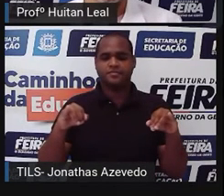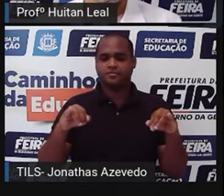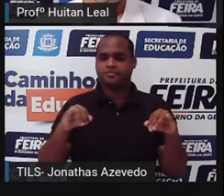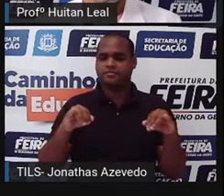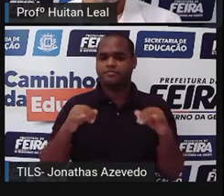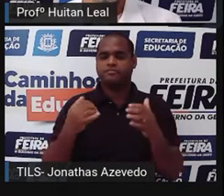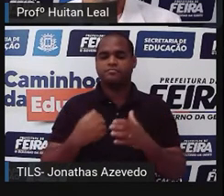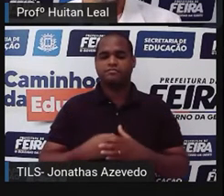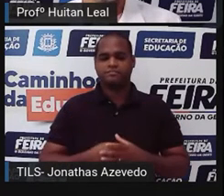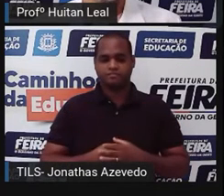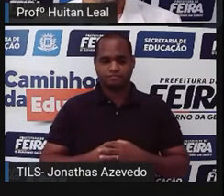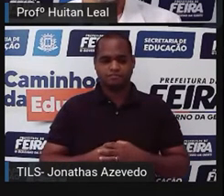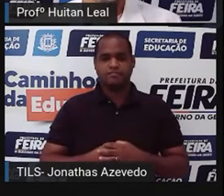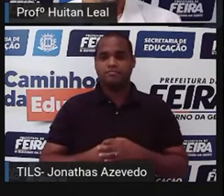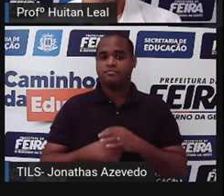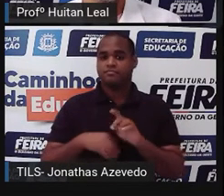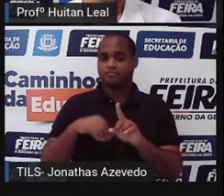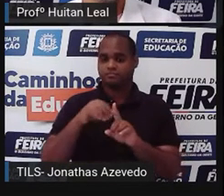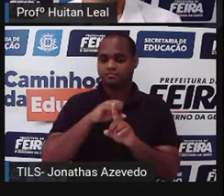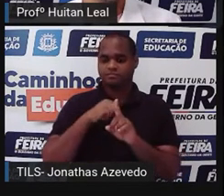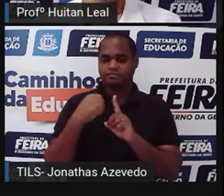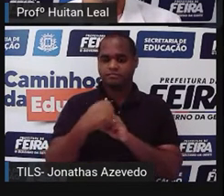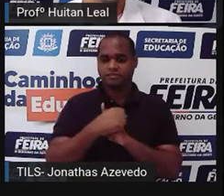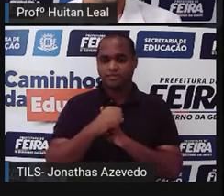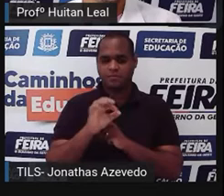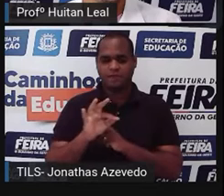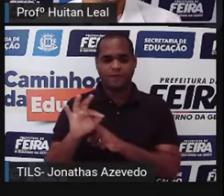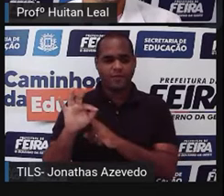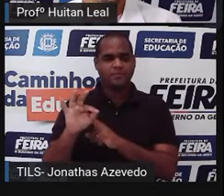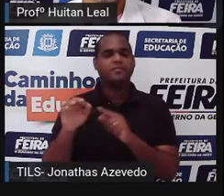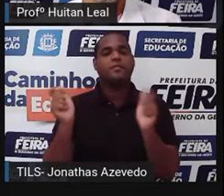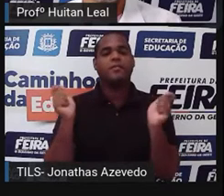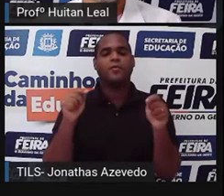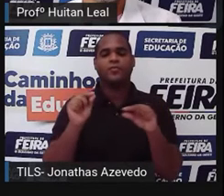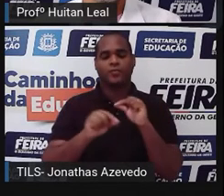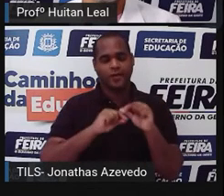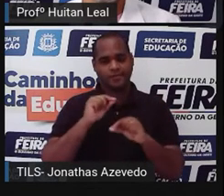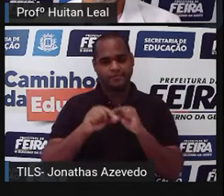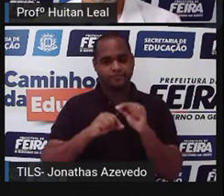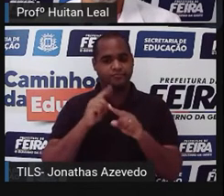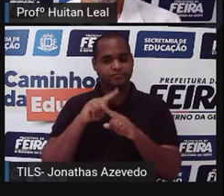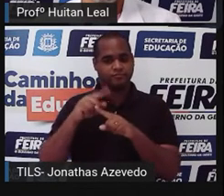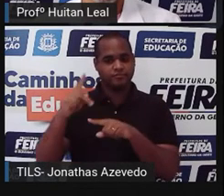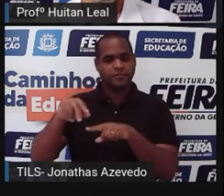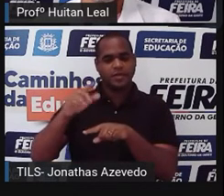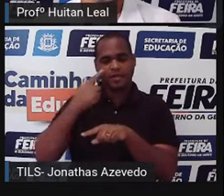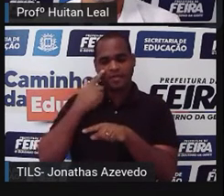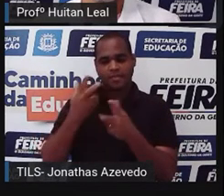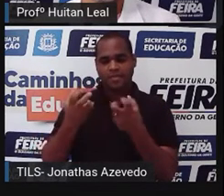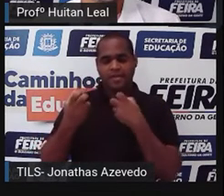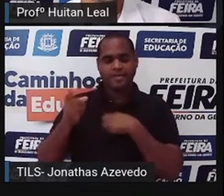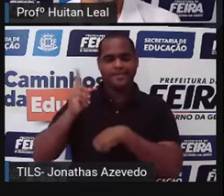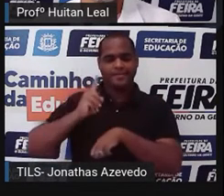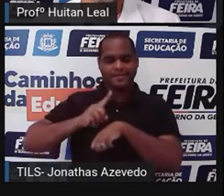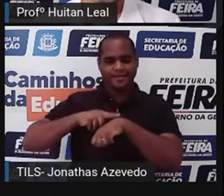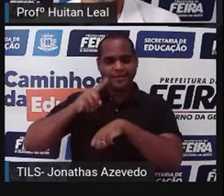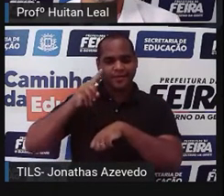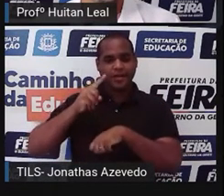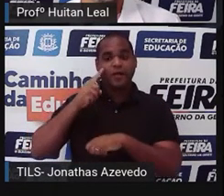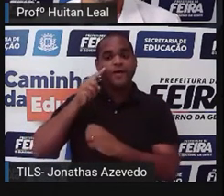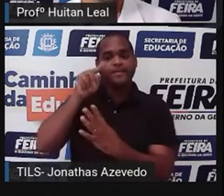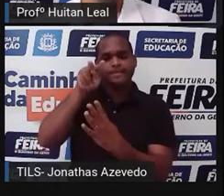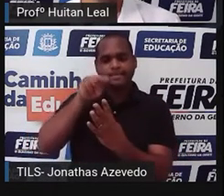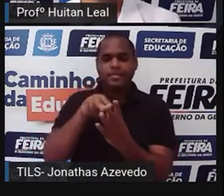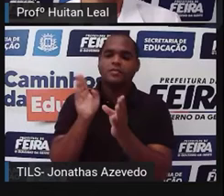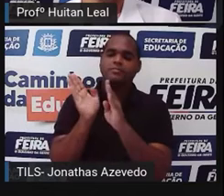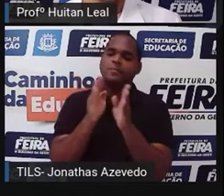notícia. Essa função social pode ser explícita, aquela que a gente pode perceber imediatamente, só ao ler, ao